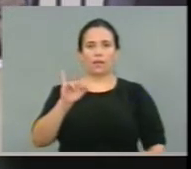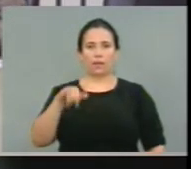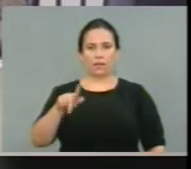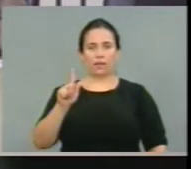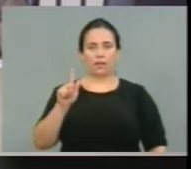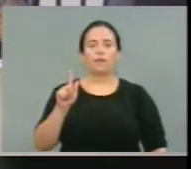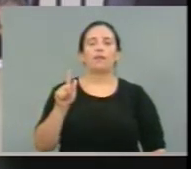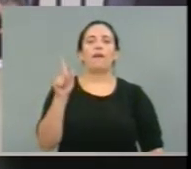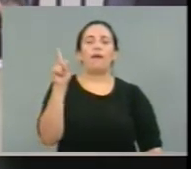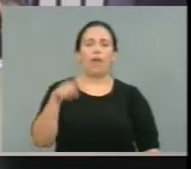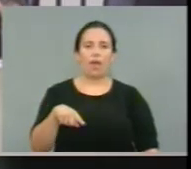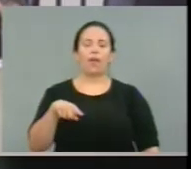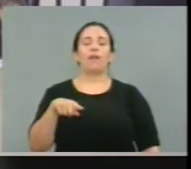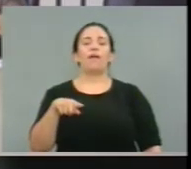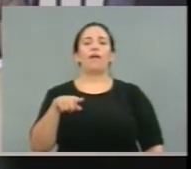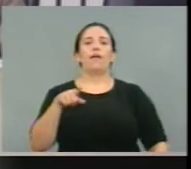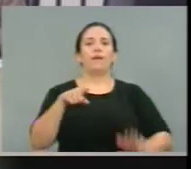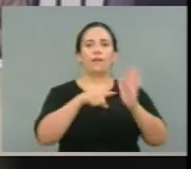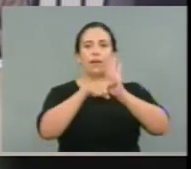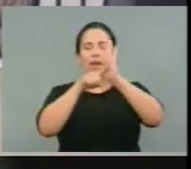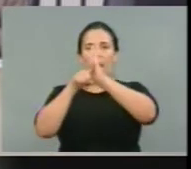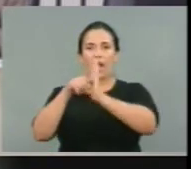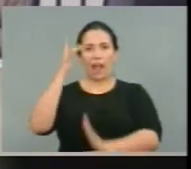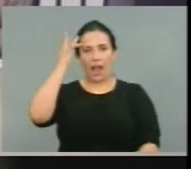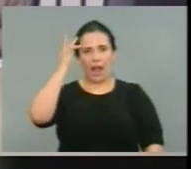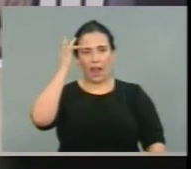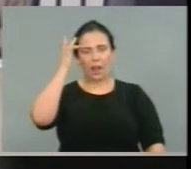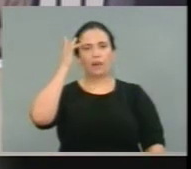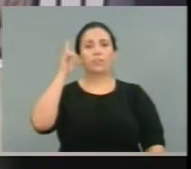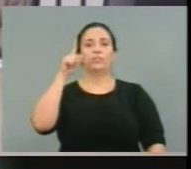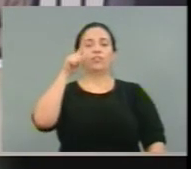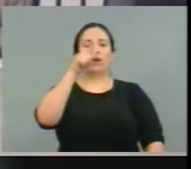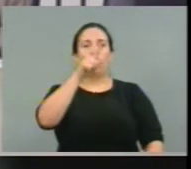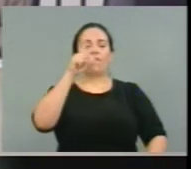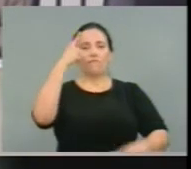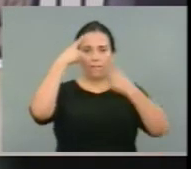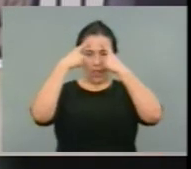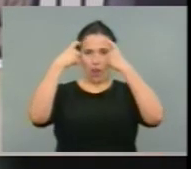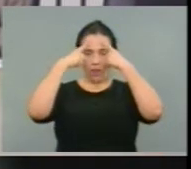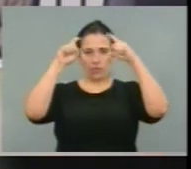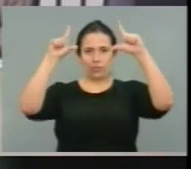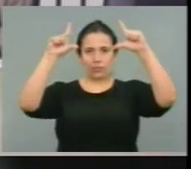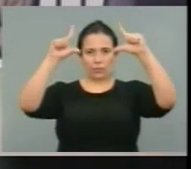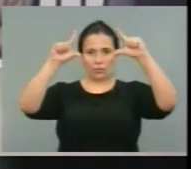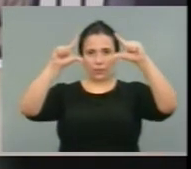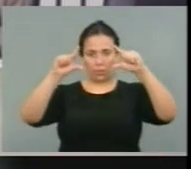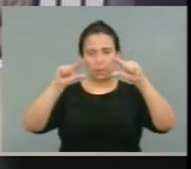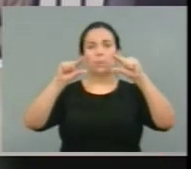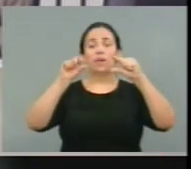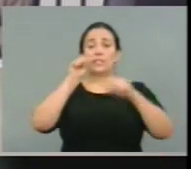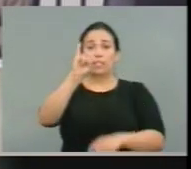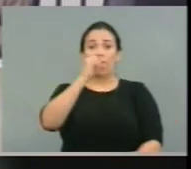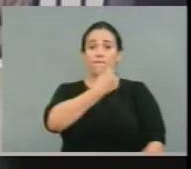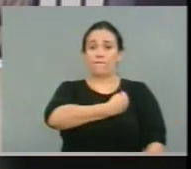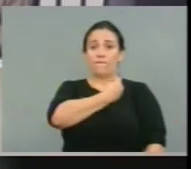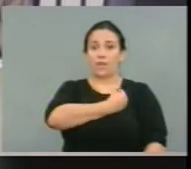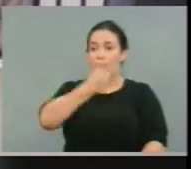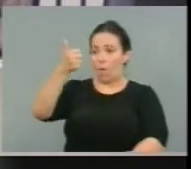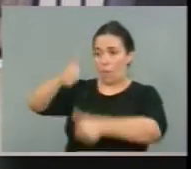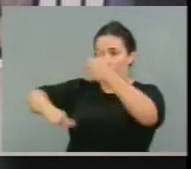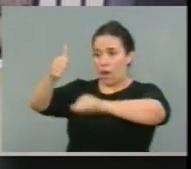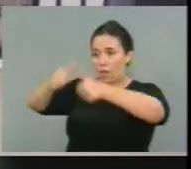e a gente achava que a violência diminuiria com a melhoria de vida das pessoas. e o Brasil e a América Latina